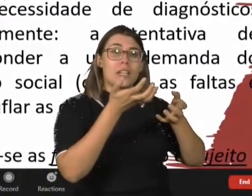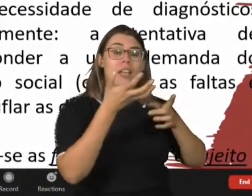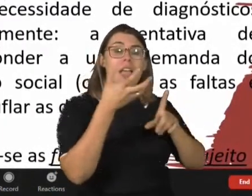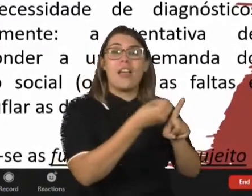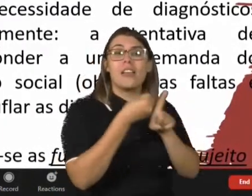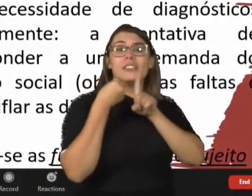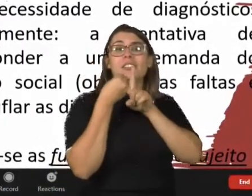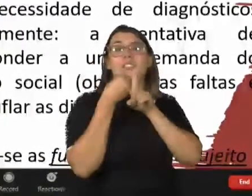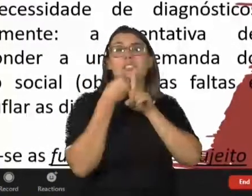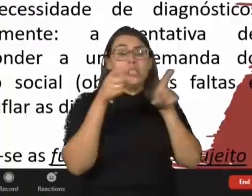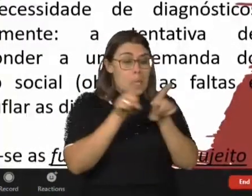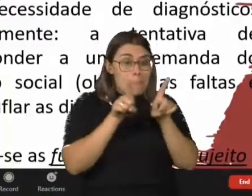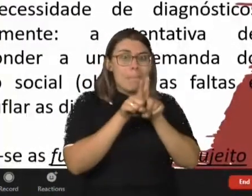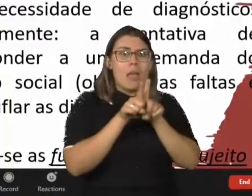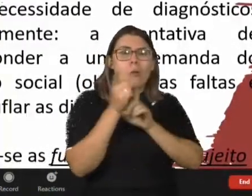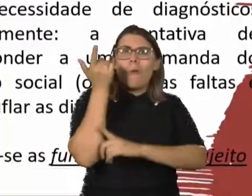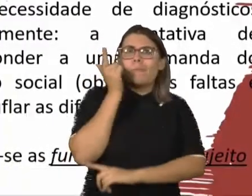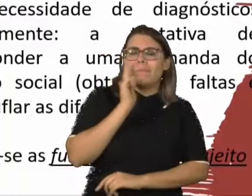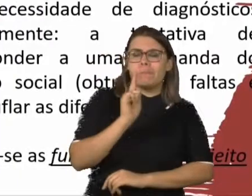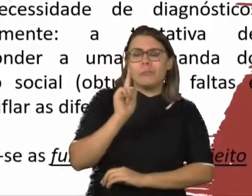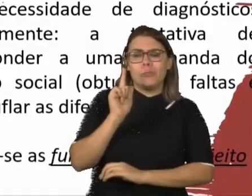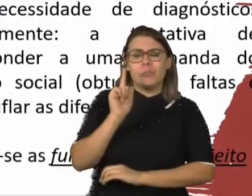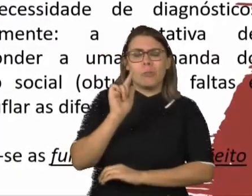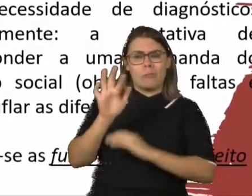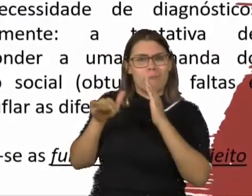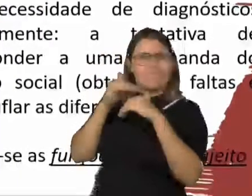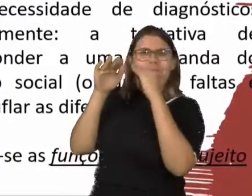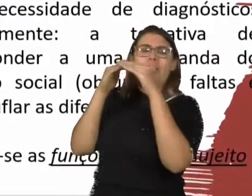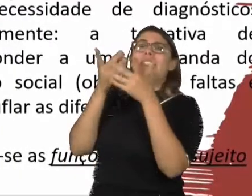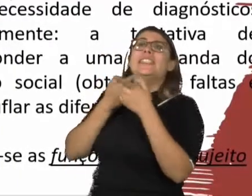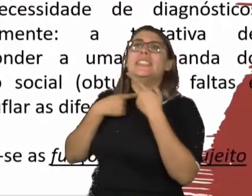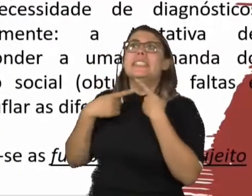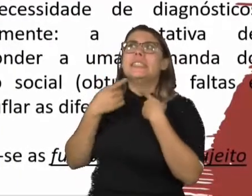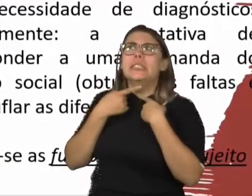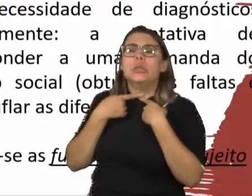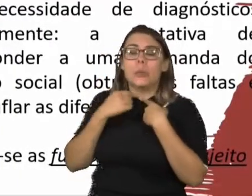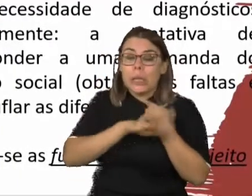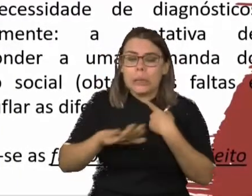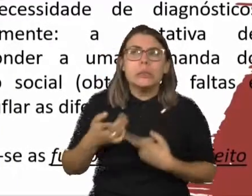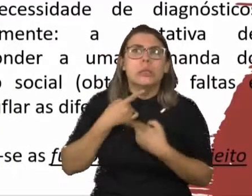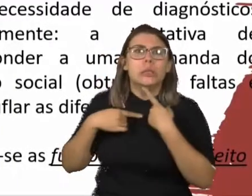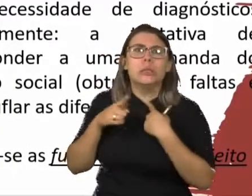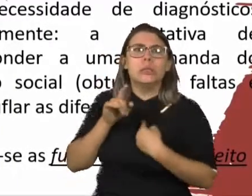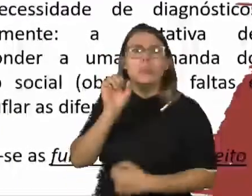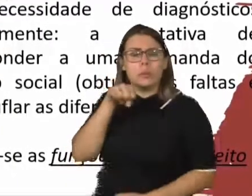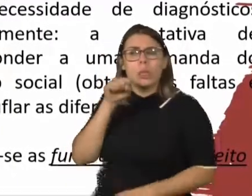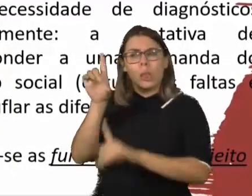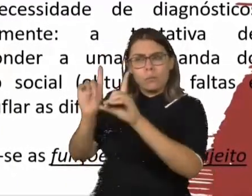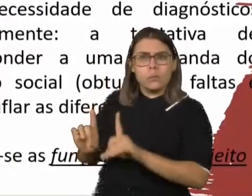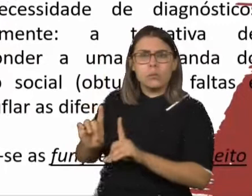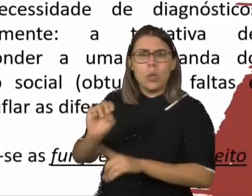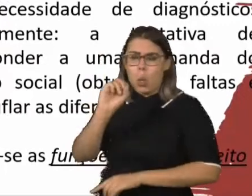e possibilitado que ele reconheça o seu desejo, mesmo com e a partir de uma deficiência ou um